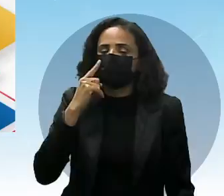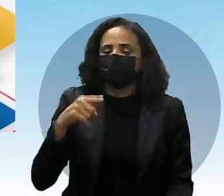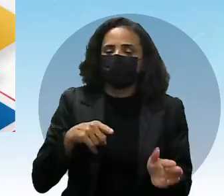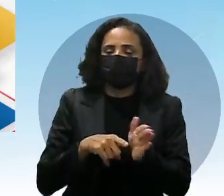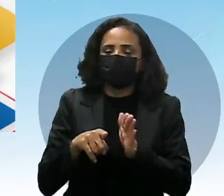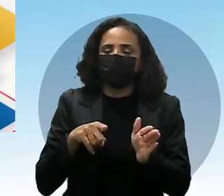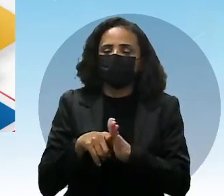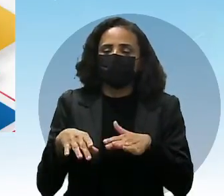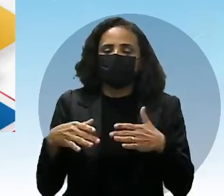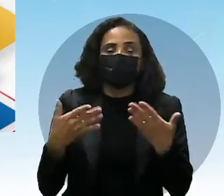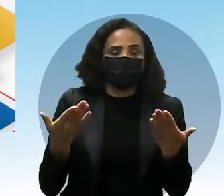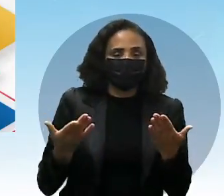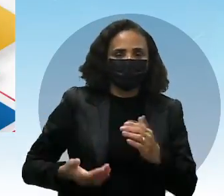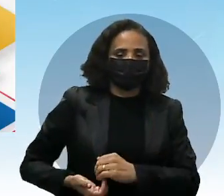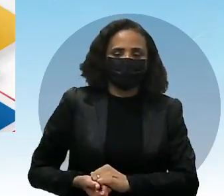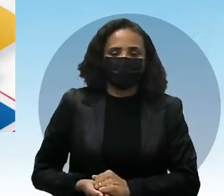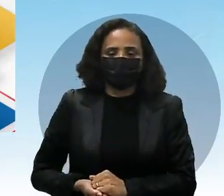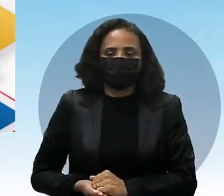que ele diz ali,